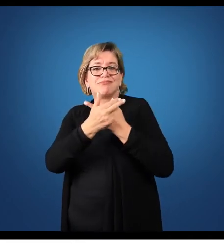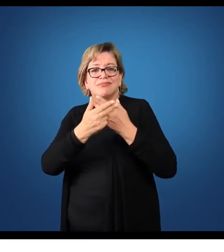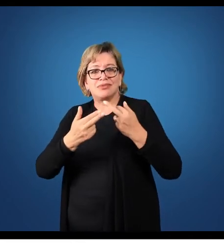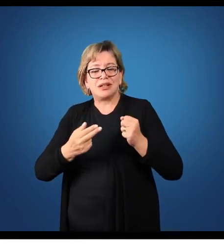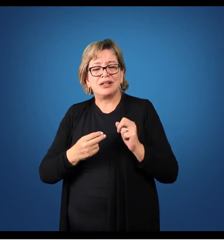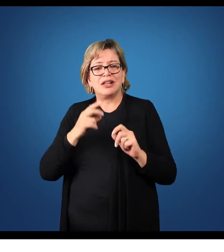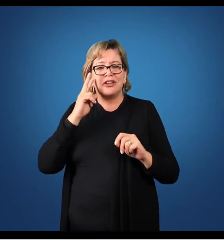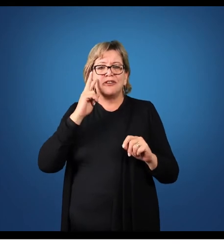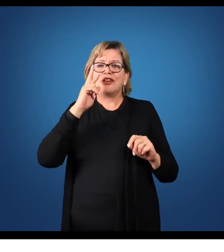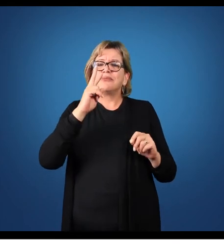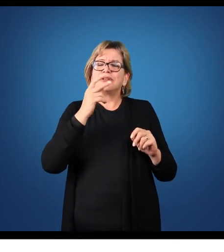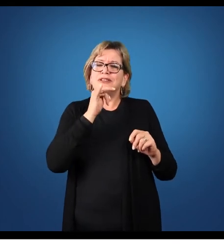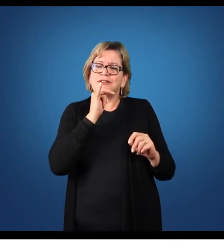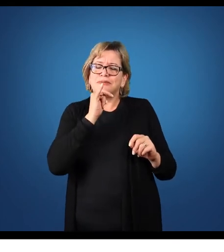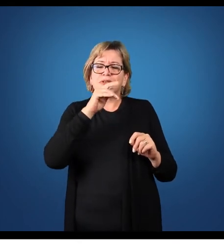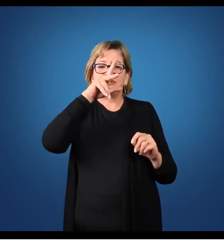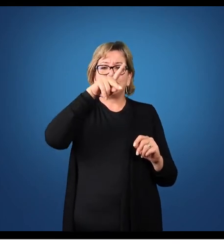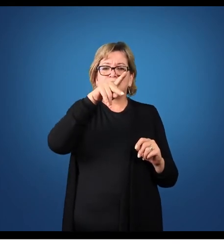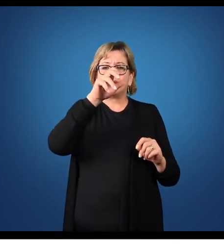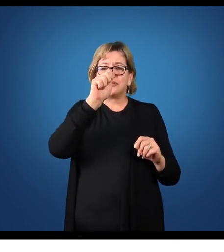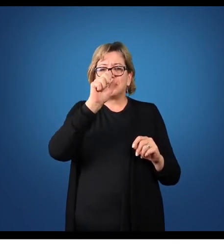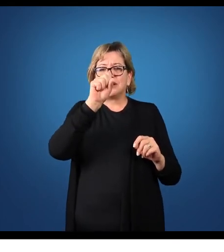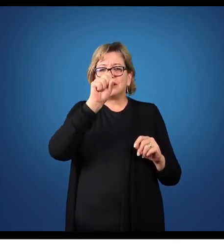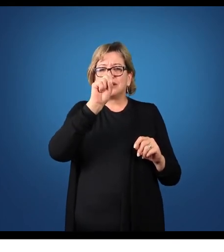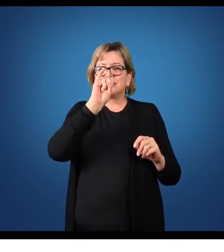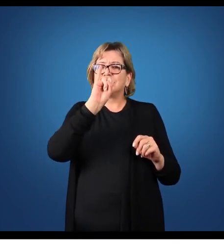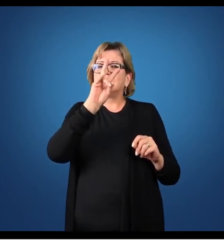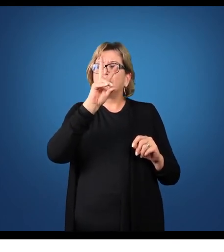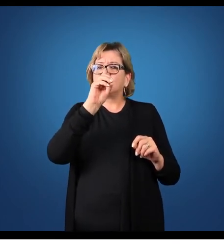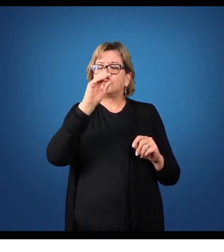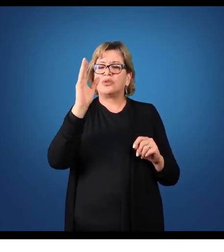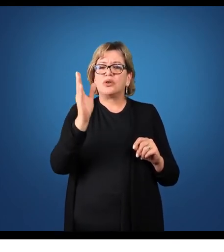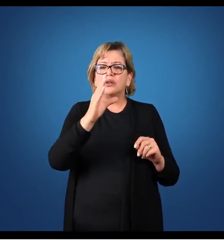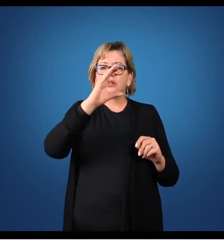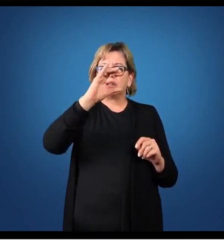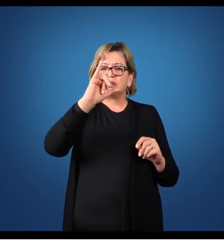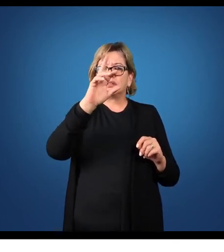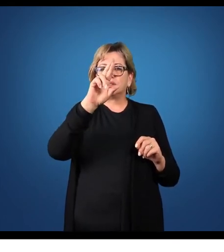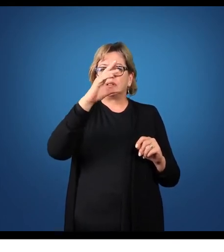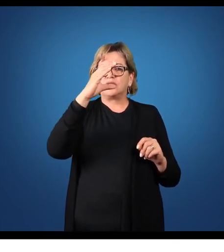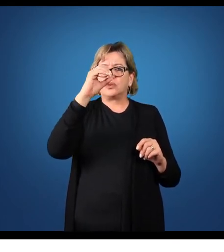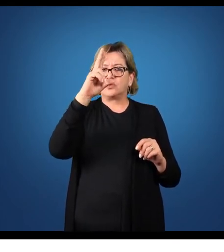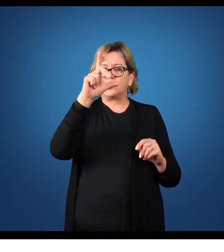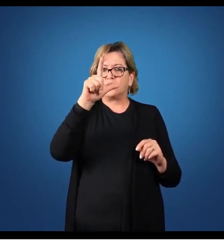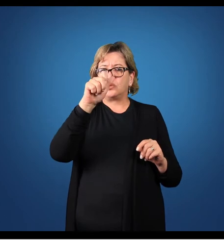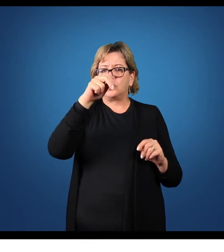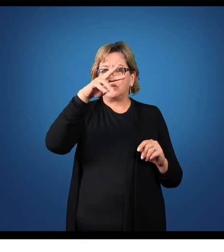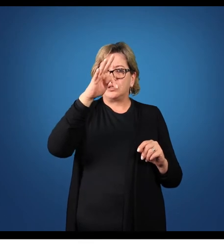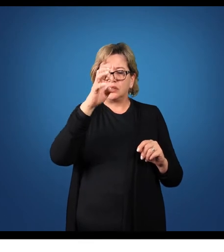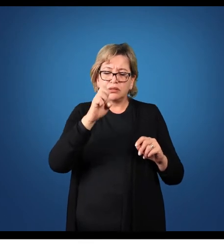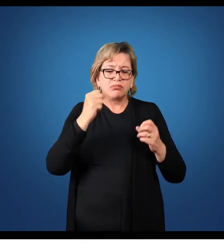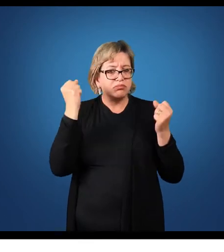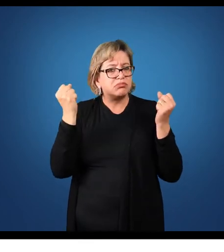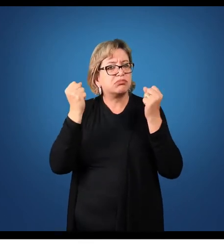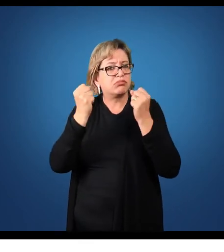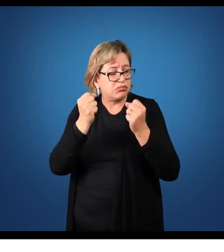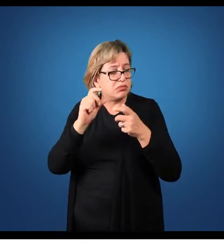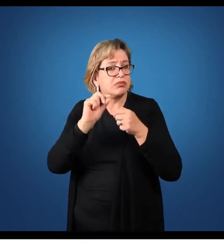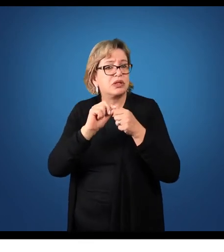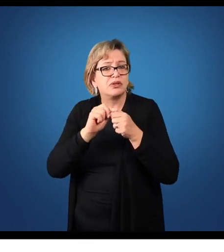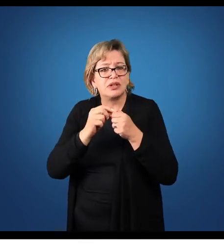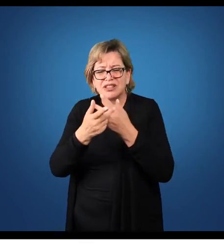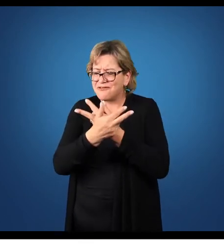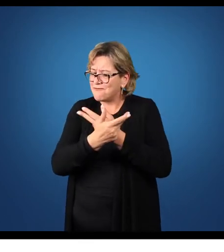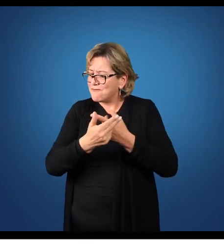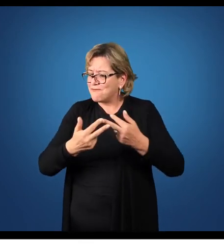circulante? Posso fazer isso em relação ao passivo, ao capital de terceiros? Posso fazer